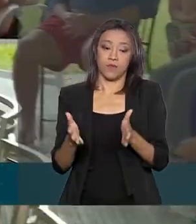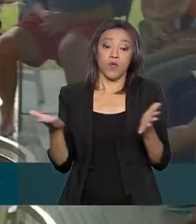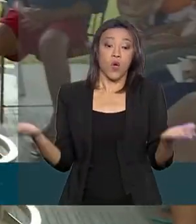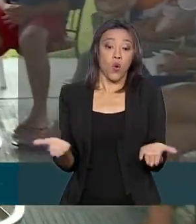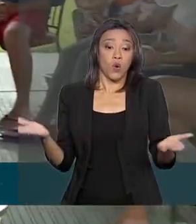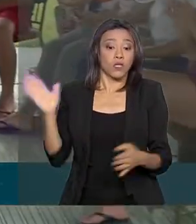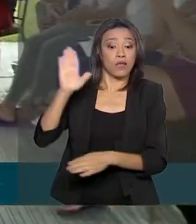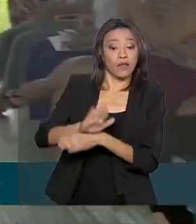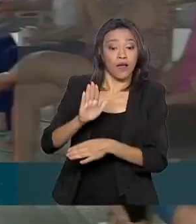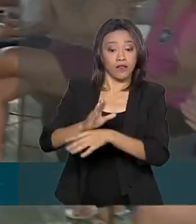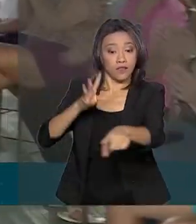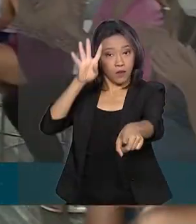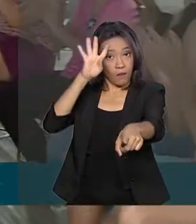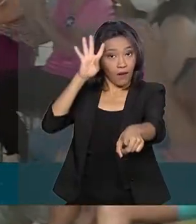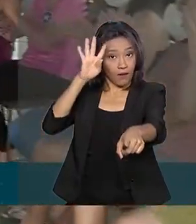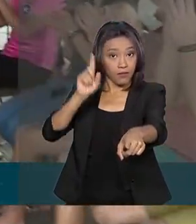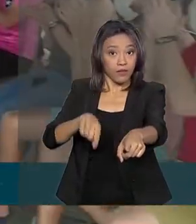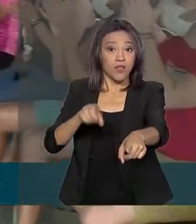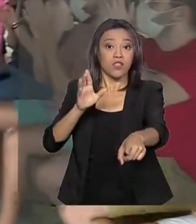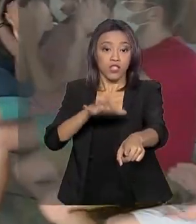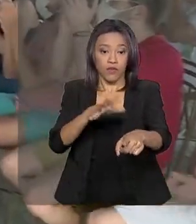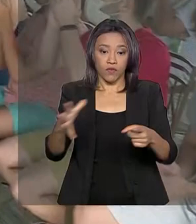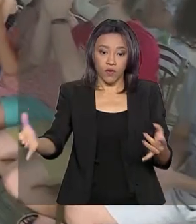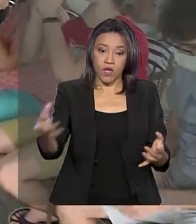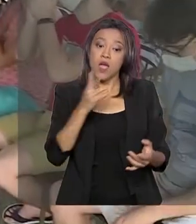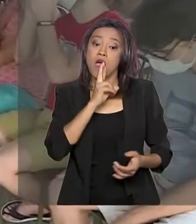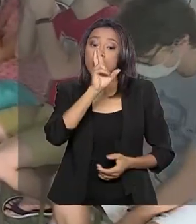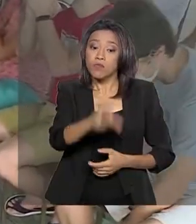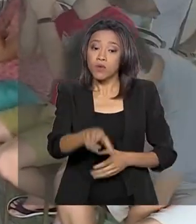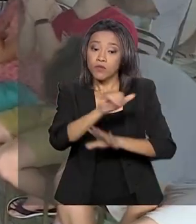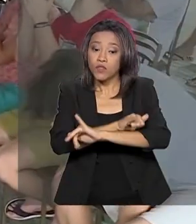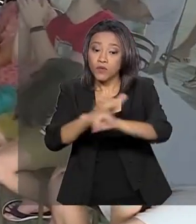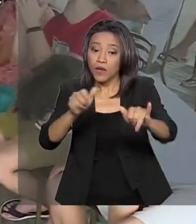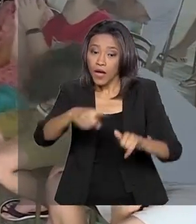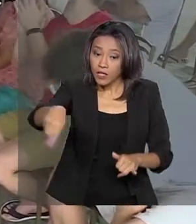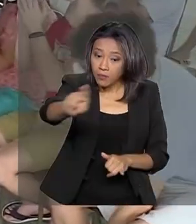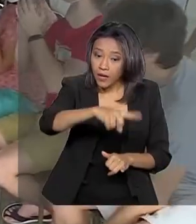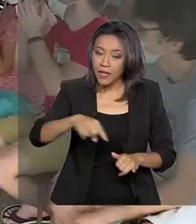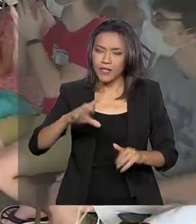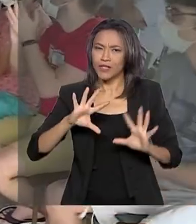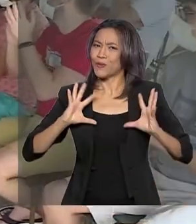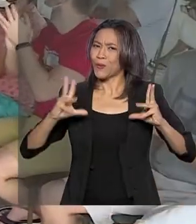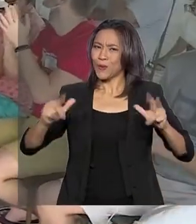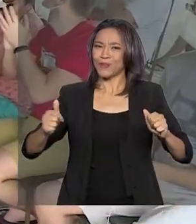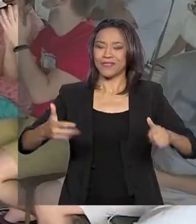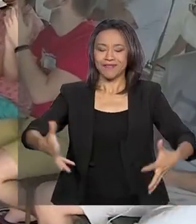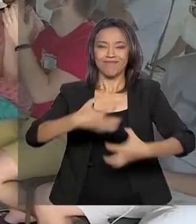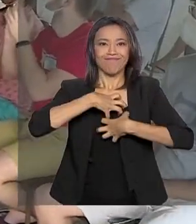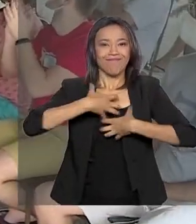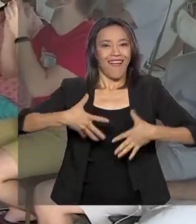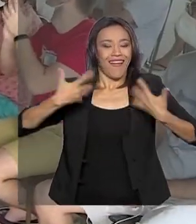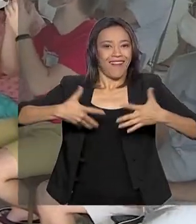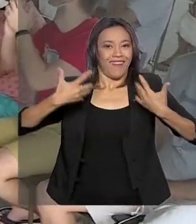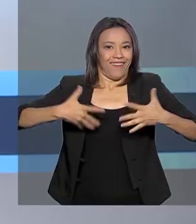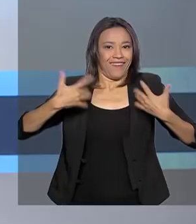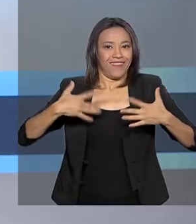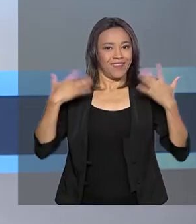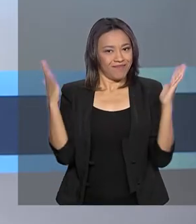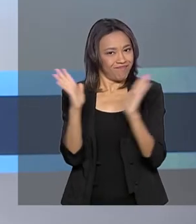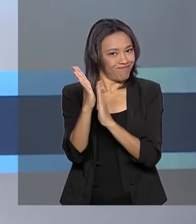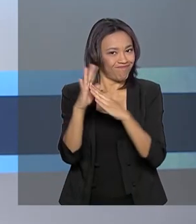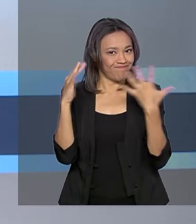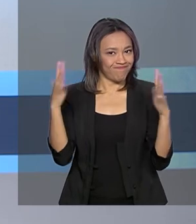-feira, os resultados foram repassados ao grupo em primeira mão e todos receberam a notícia com aplausos.